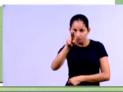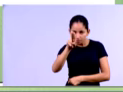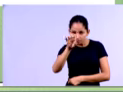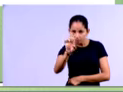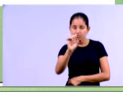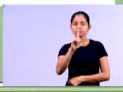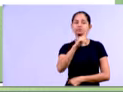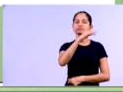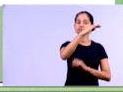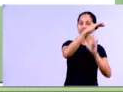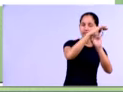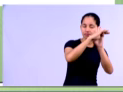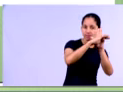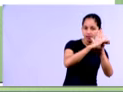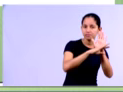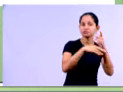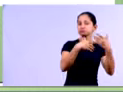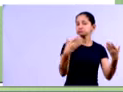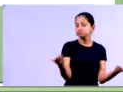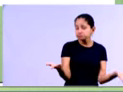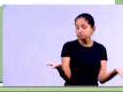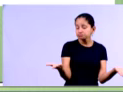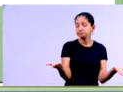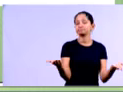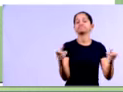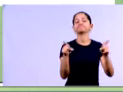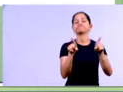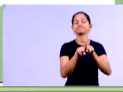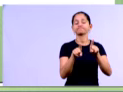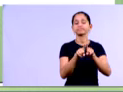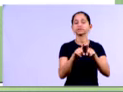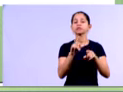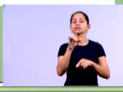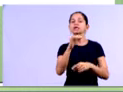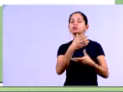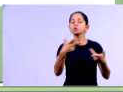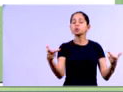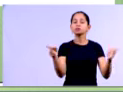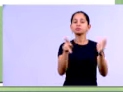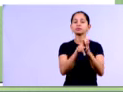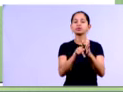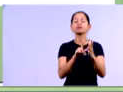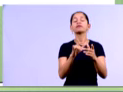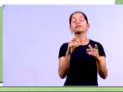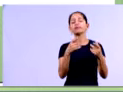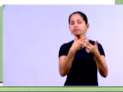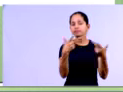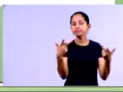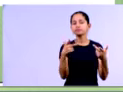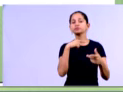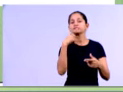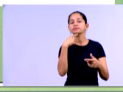realizado a longo prazo, os investimentos, o imobilizado, né, e o intangível, ok?